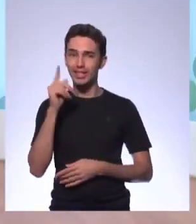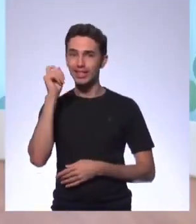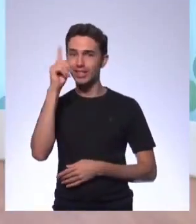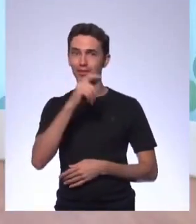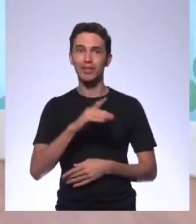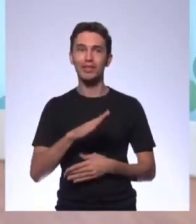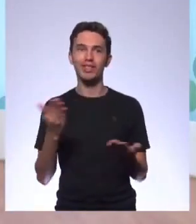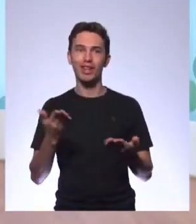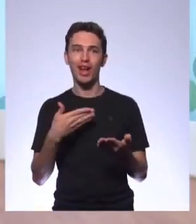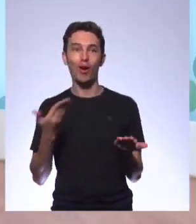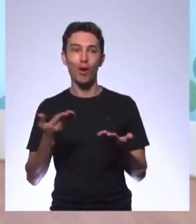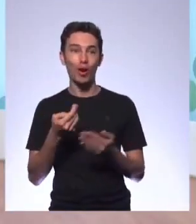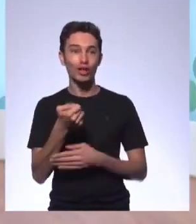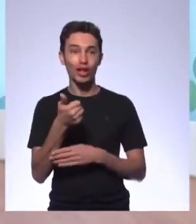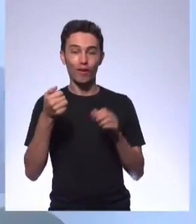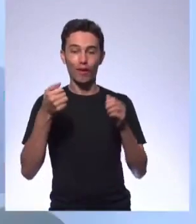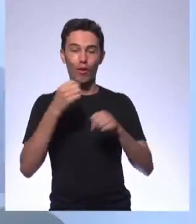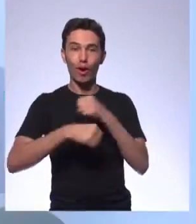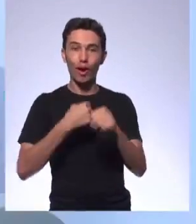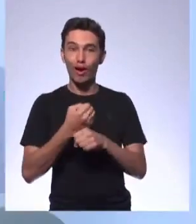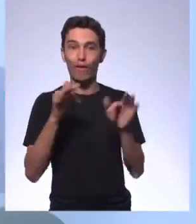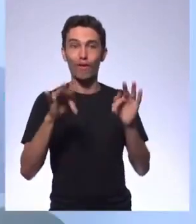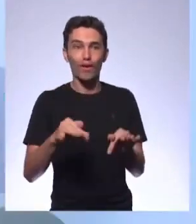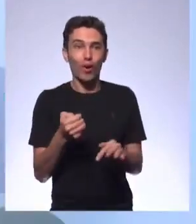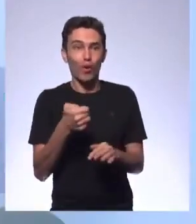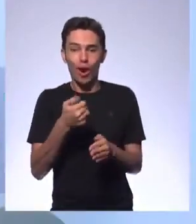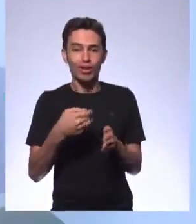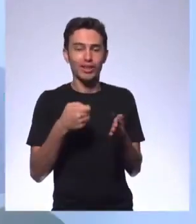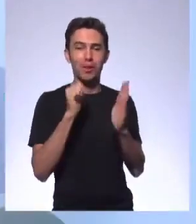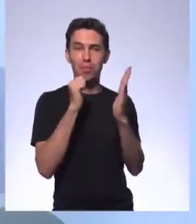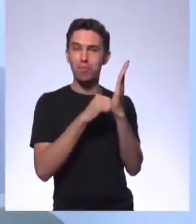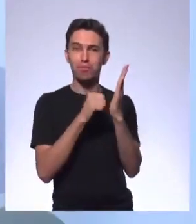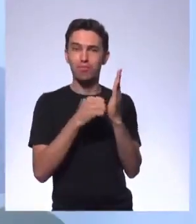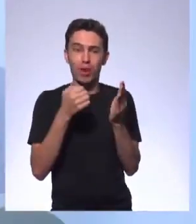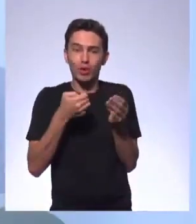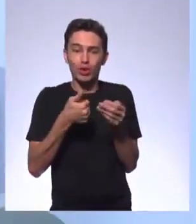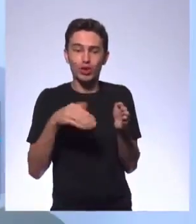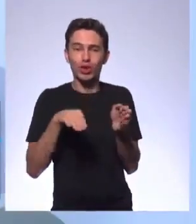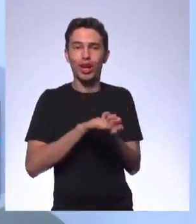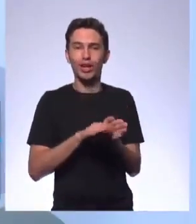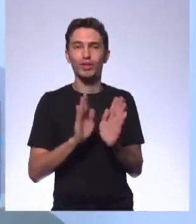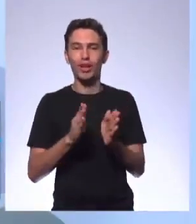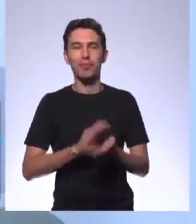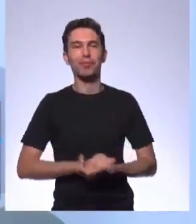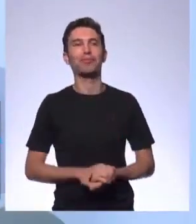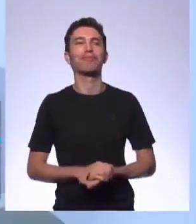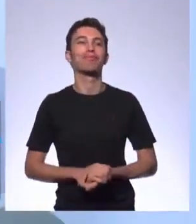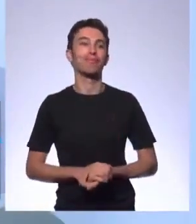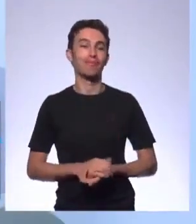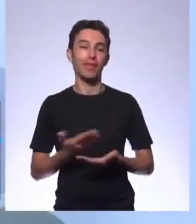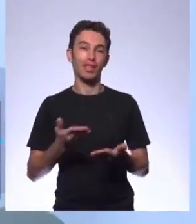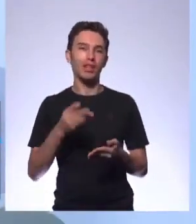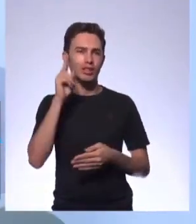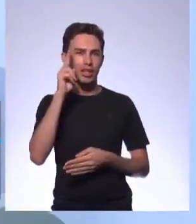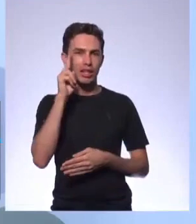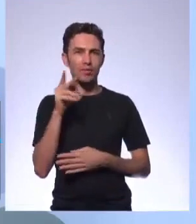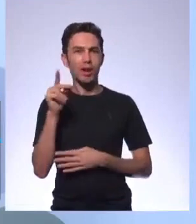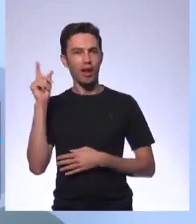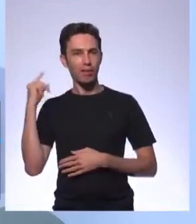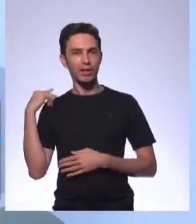porta. Batendo a porta. Então, como nós estávamos já vendo, nós estávamos trabalhando a resenha,